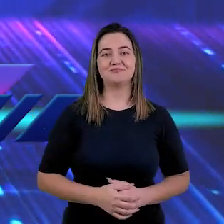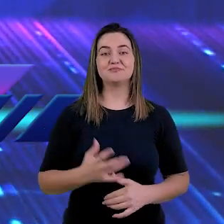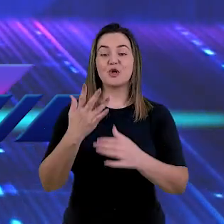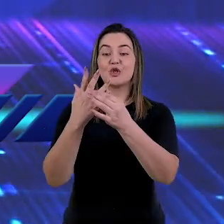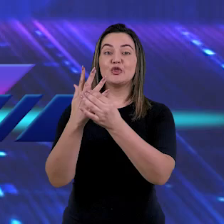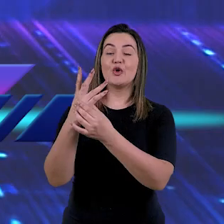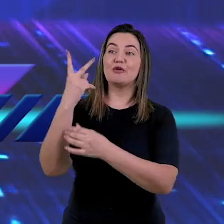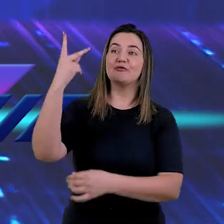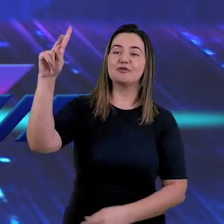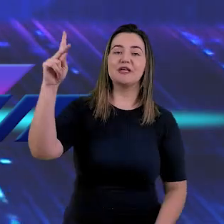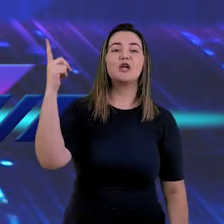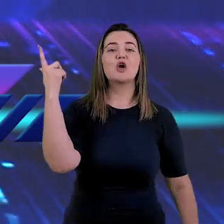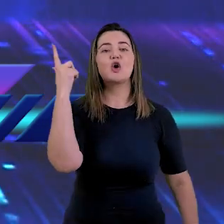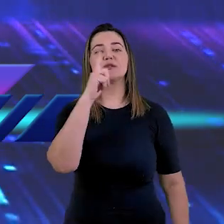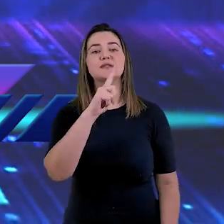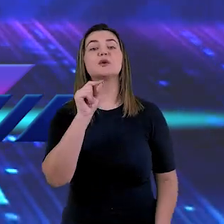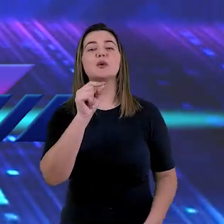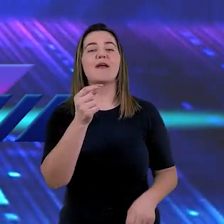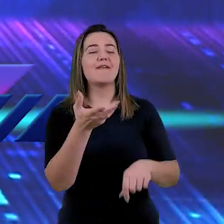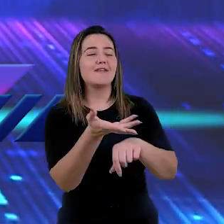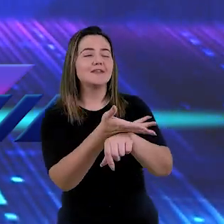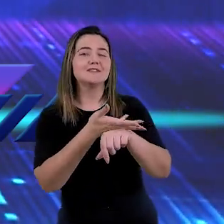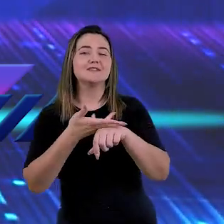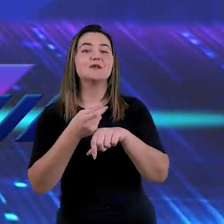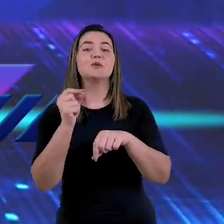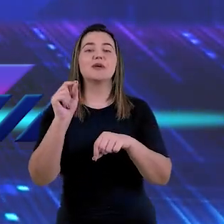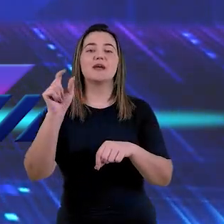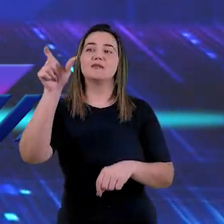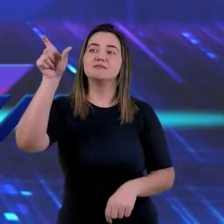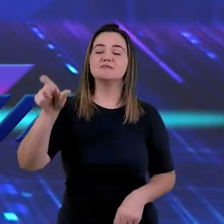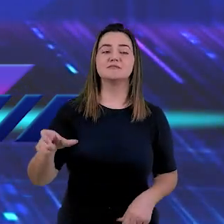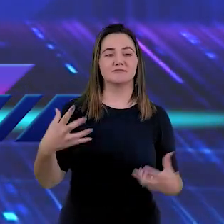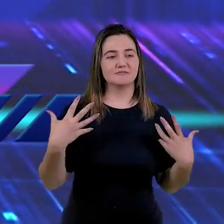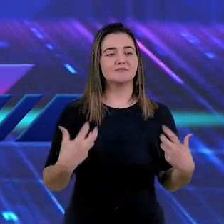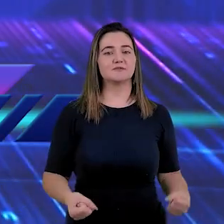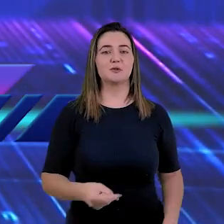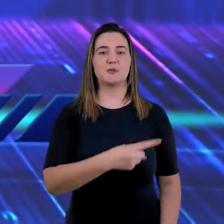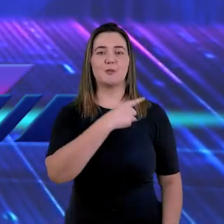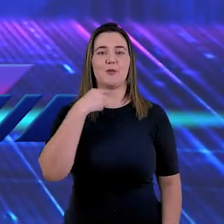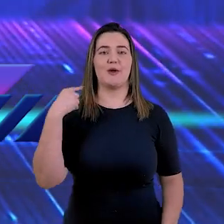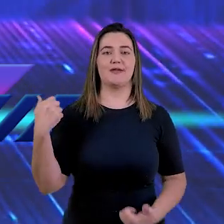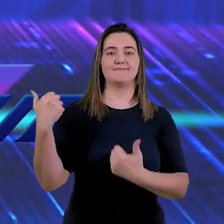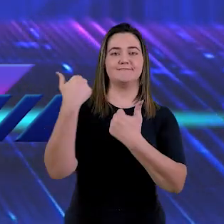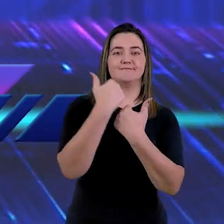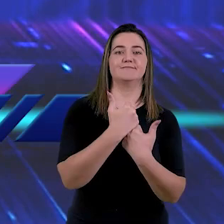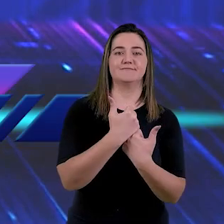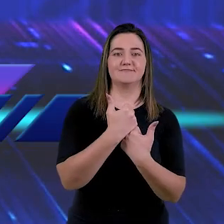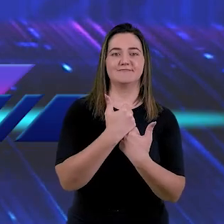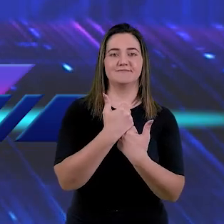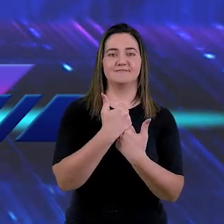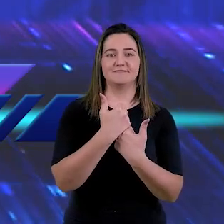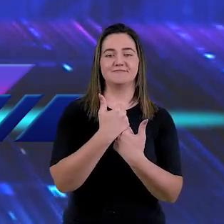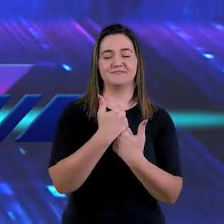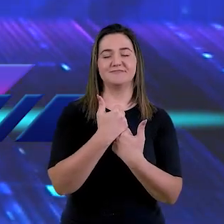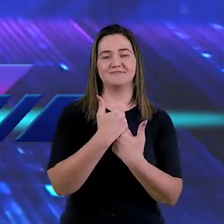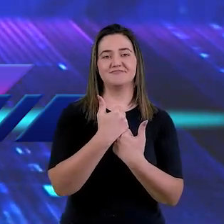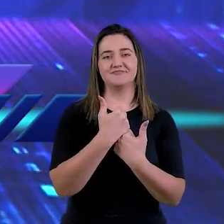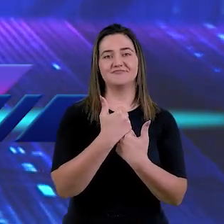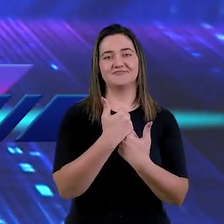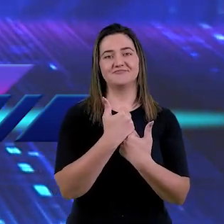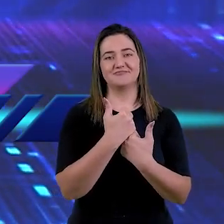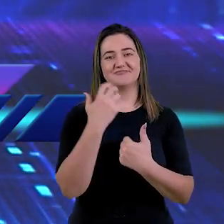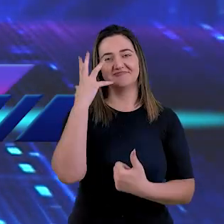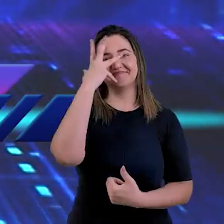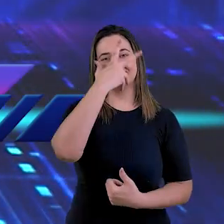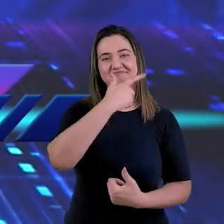noivo conquistou a noiva entregando-se para morrer no lugar dela. Esta é uma